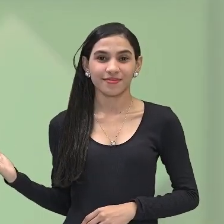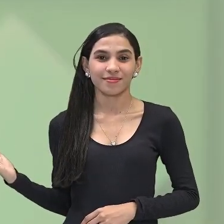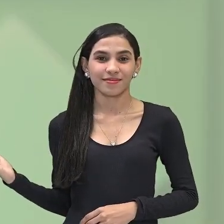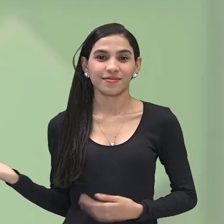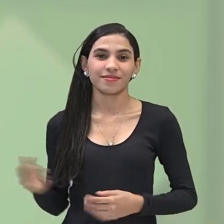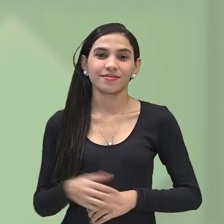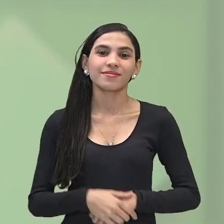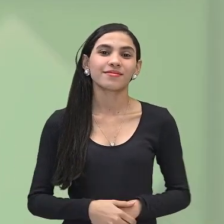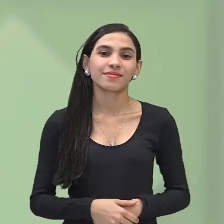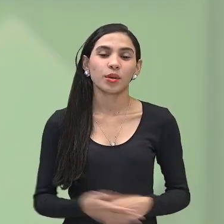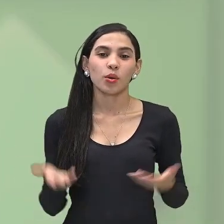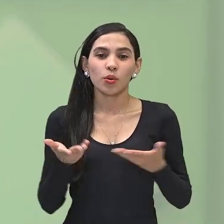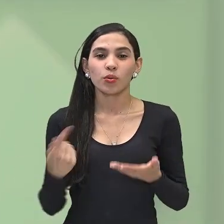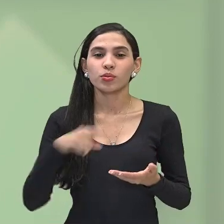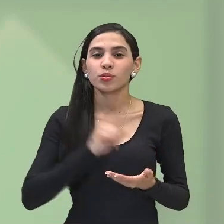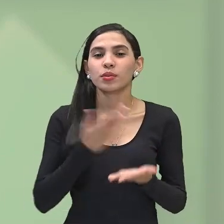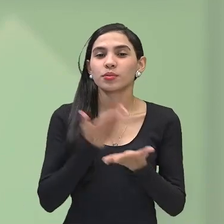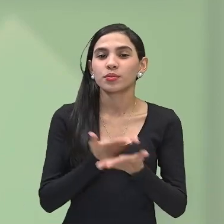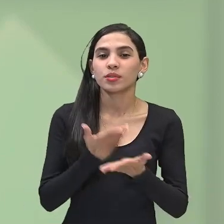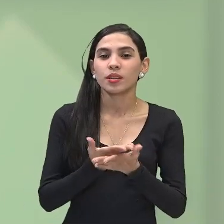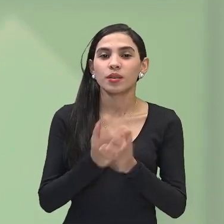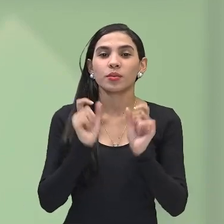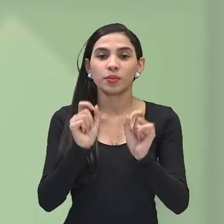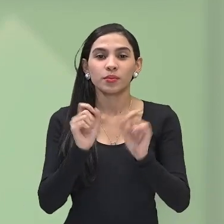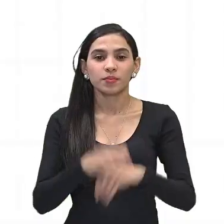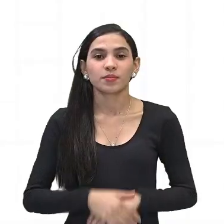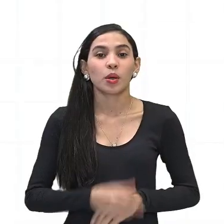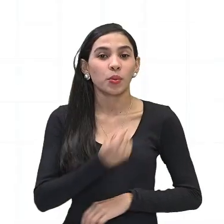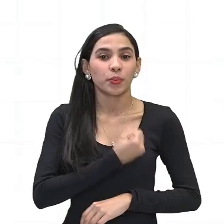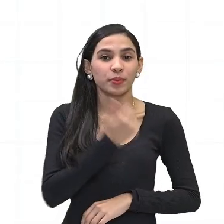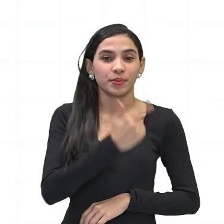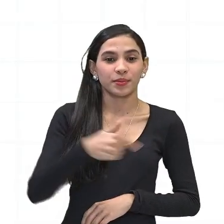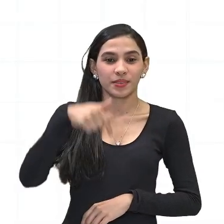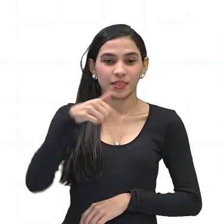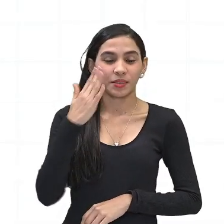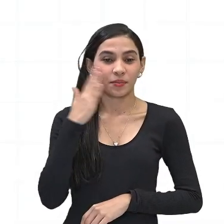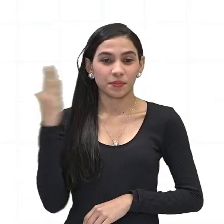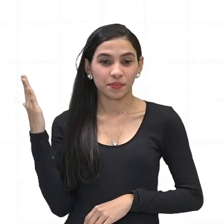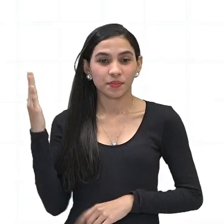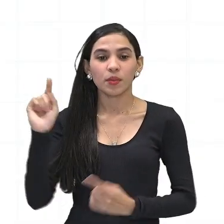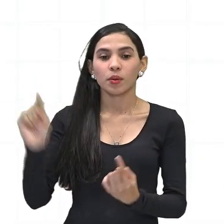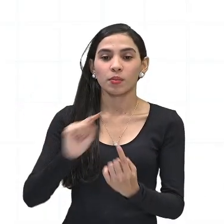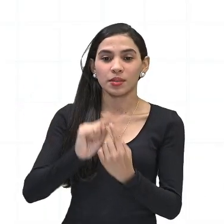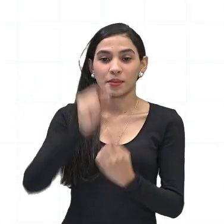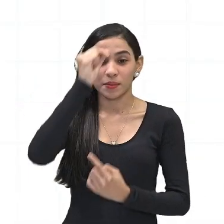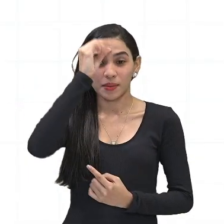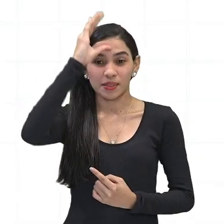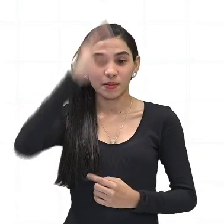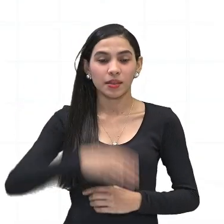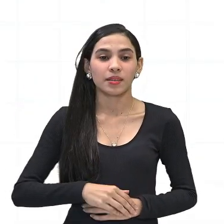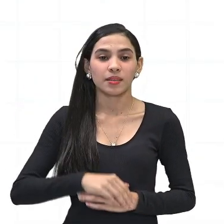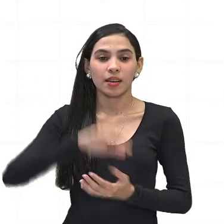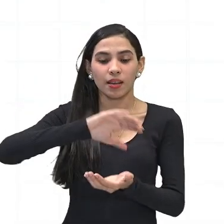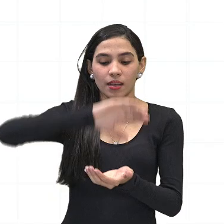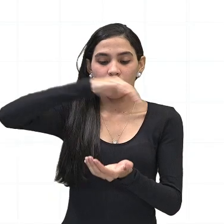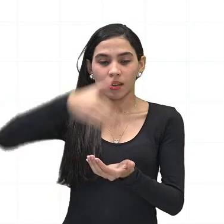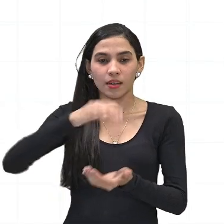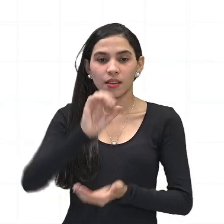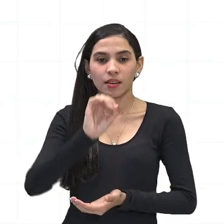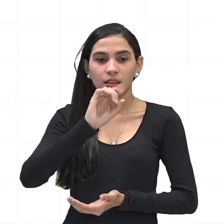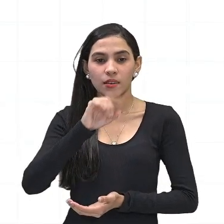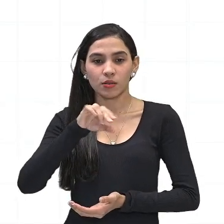e vamos ver aí a nossa aula 7, objeto de conhecimento, camada de